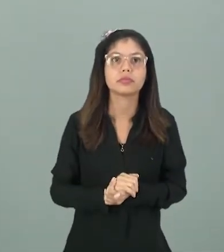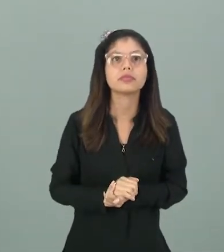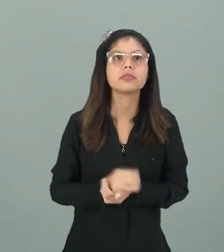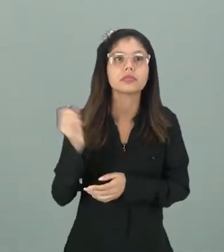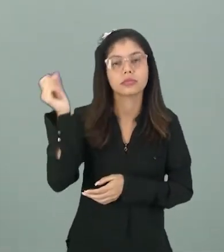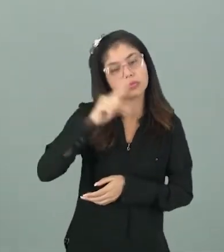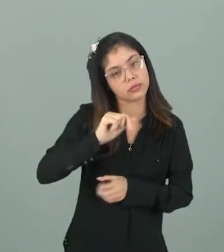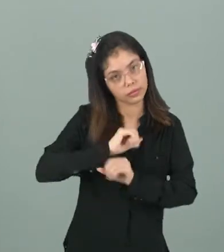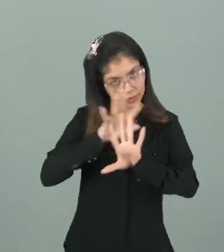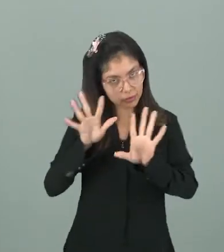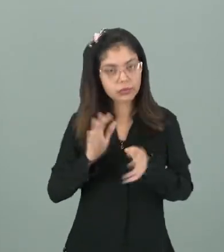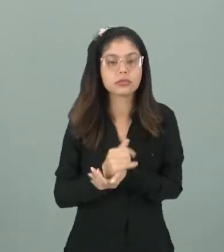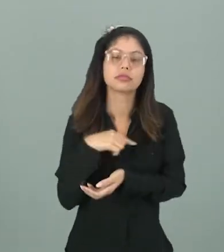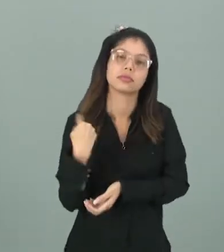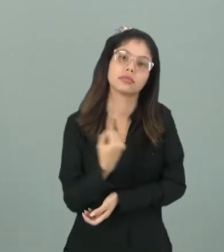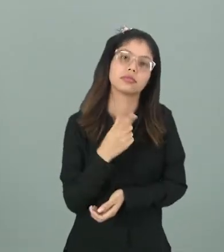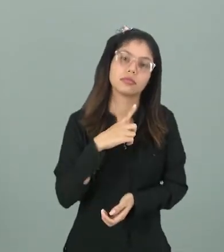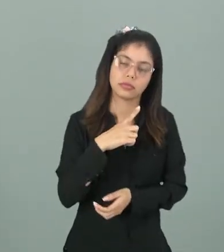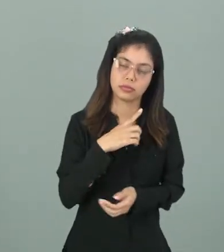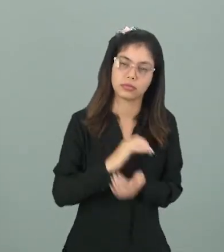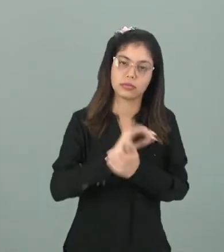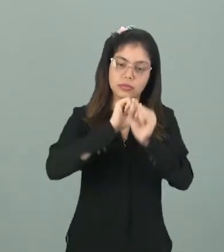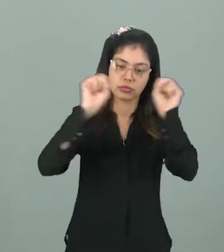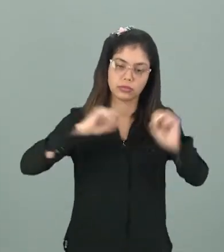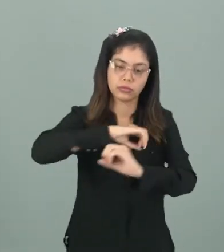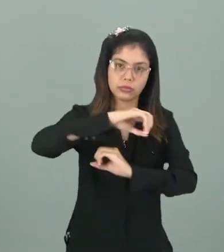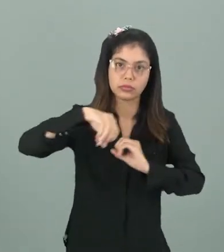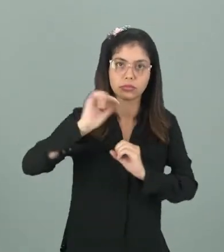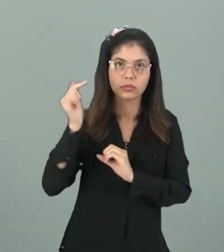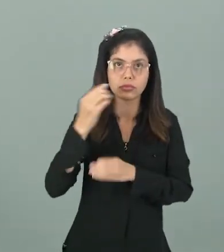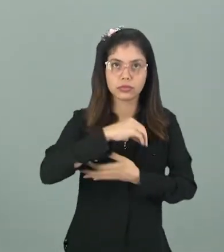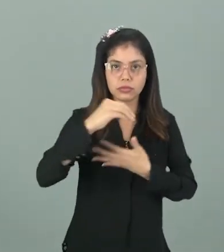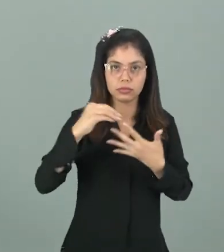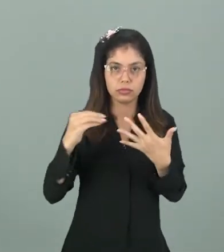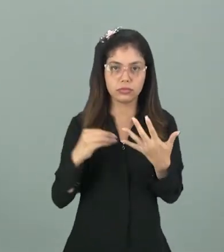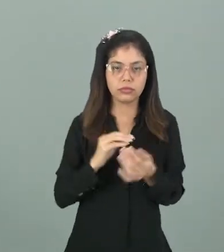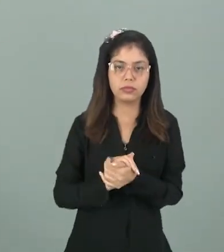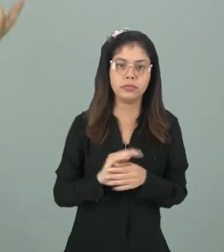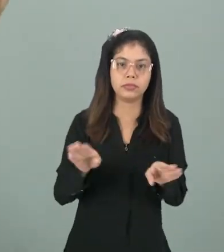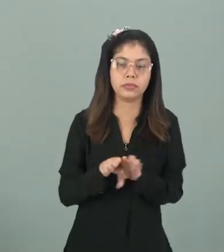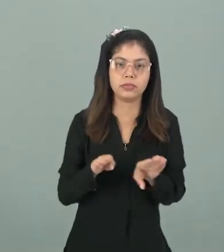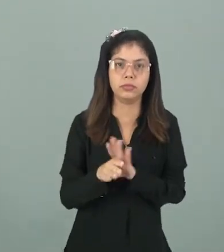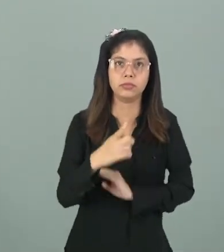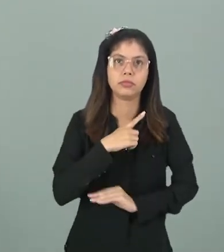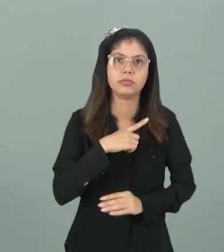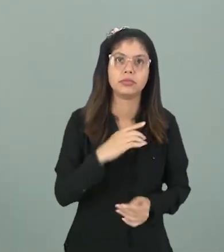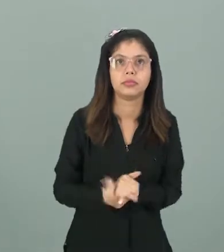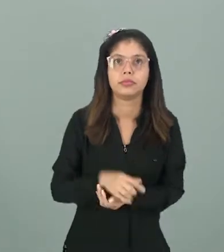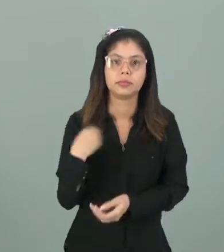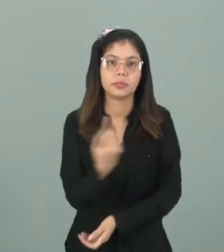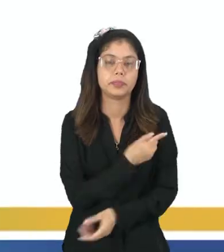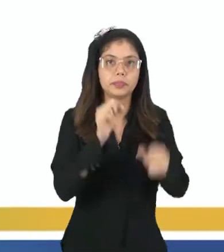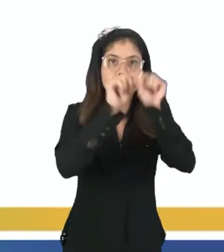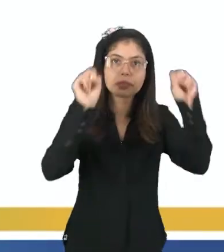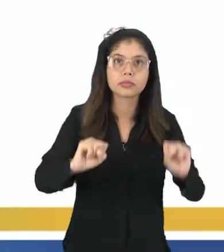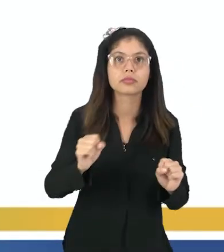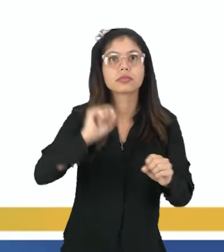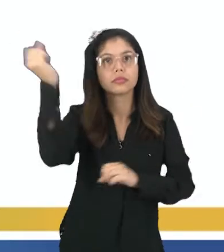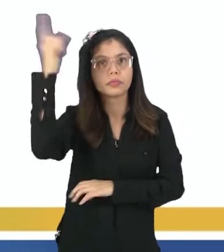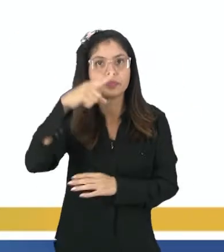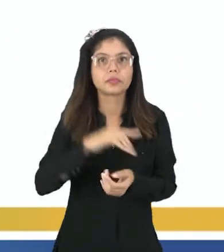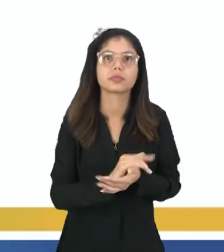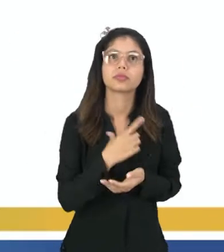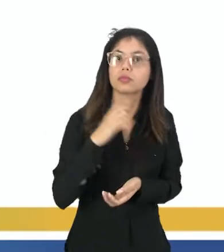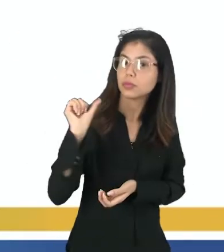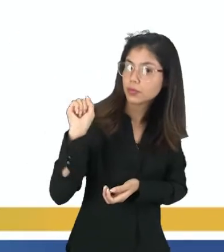do Sol, é claro, né? O sistema solar também tem outros componentes, como eu falei lá na primeira lâmina. Nosso sistema solar, ele também tem